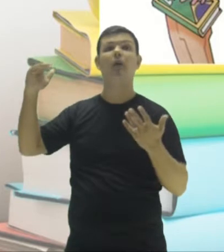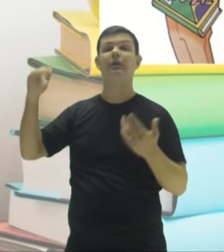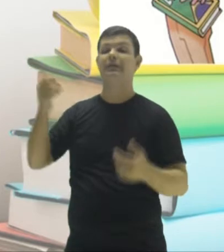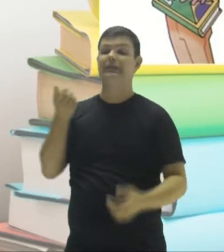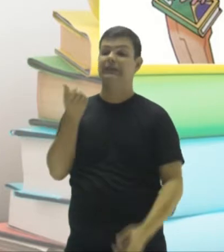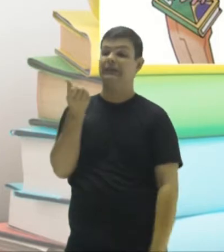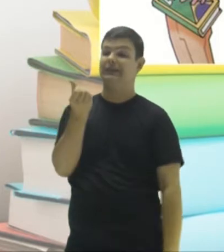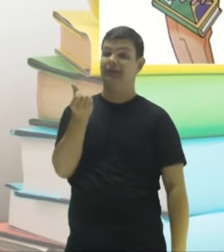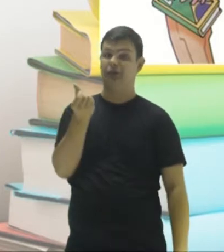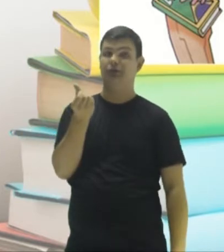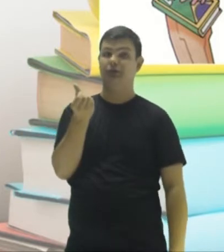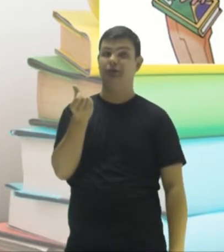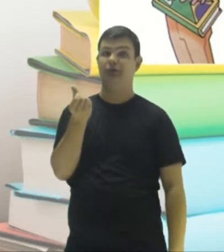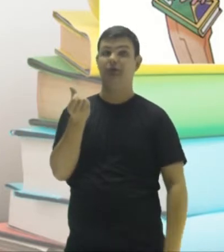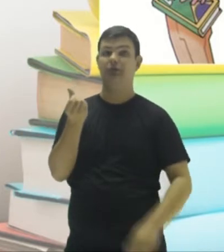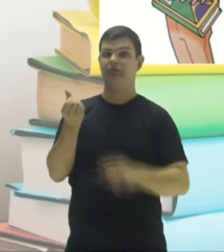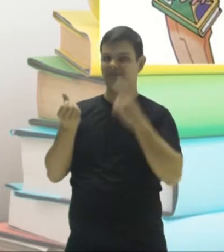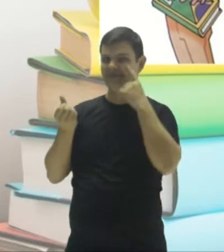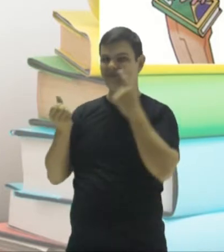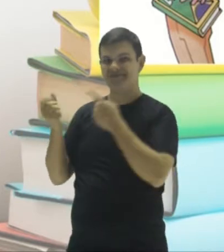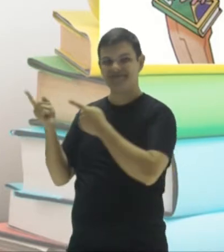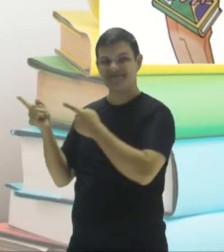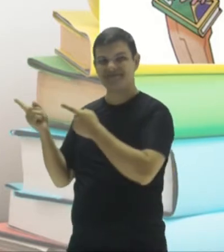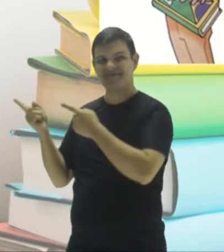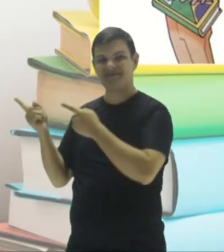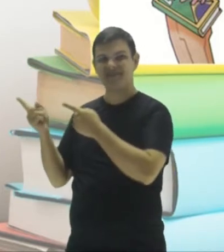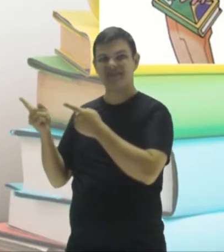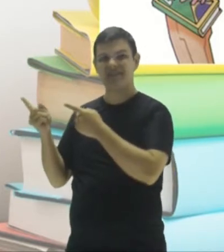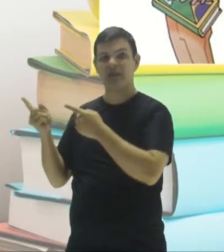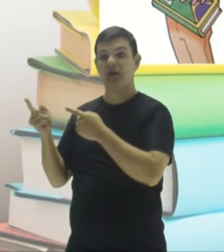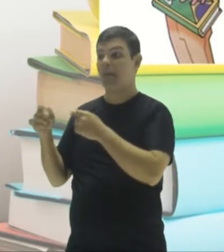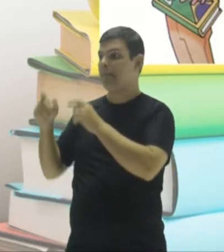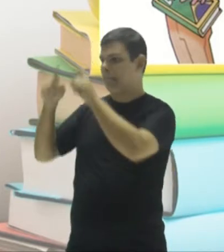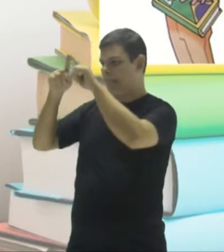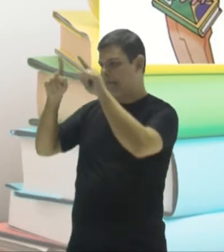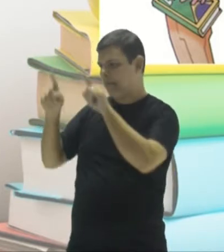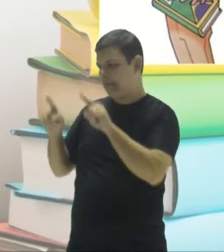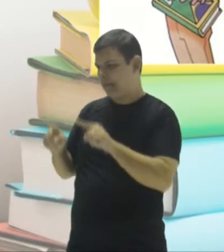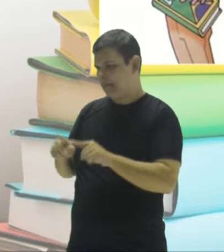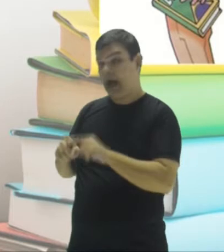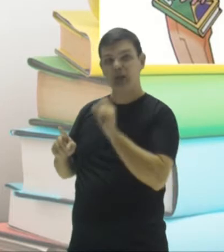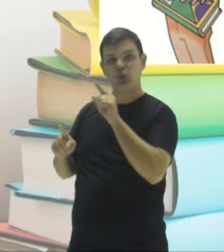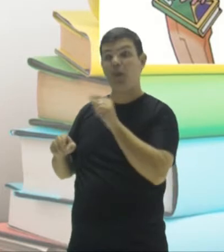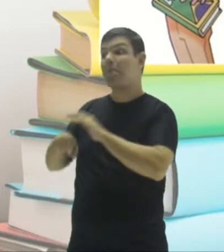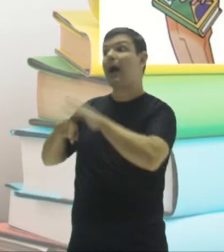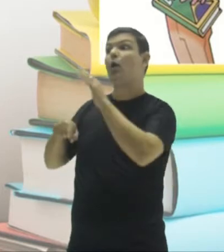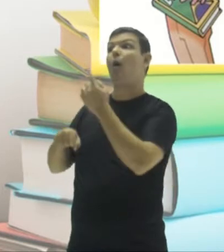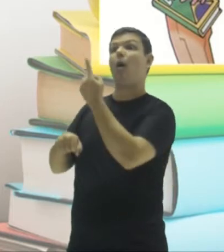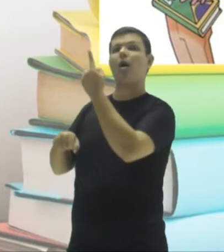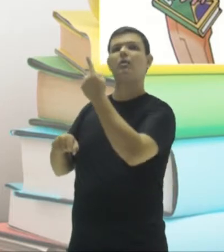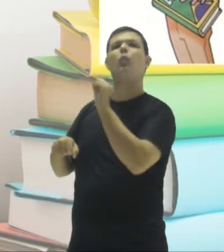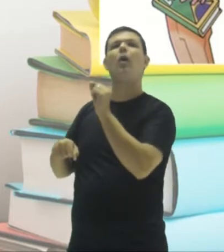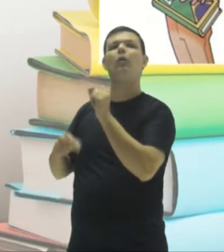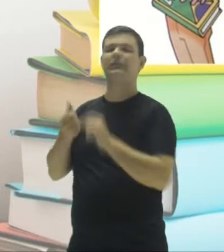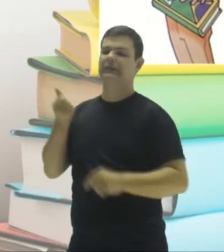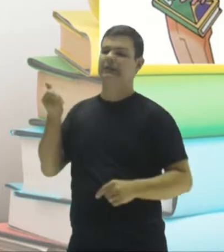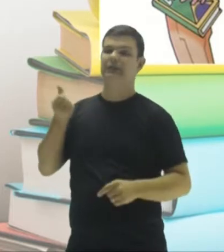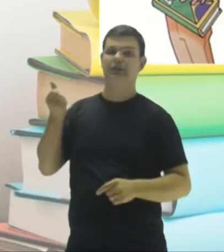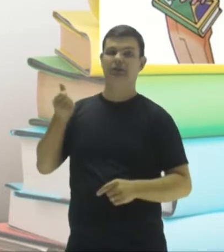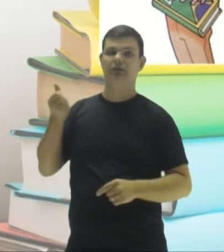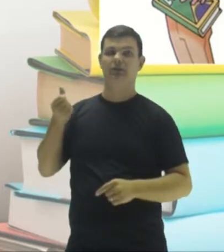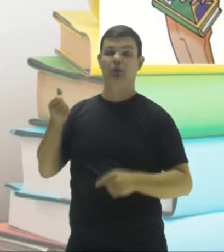seis. Esse aqui, olha, é maior dos divisores comuns. Então, o maior divisor de doze